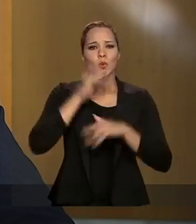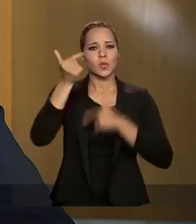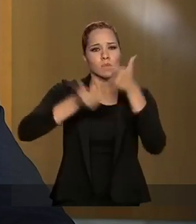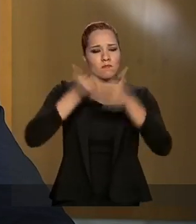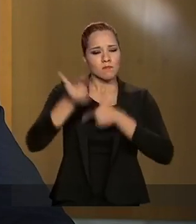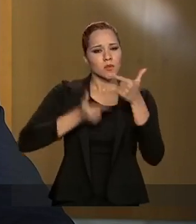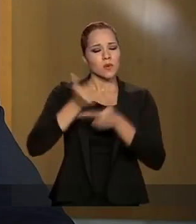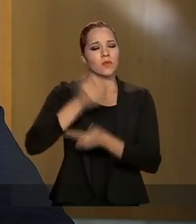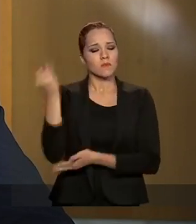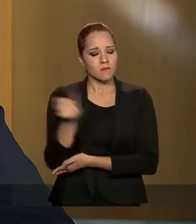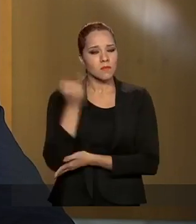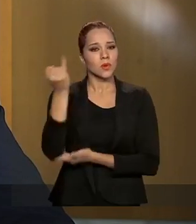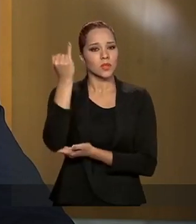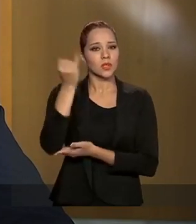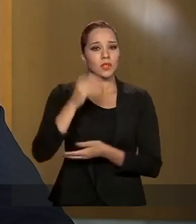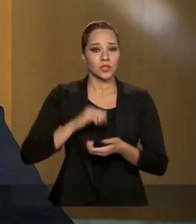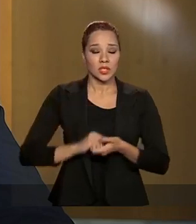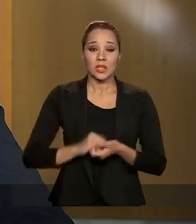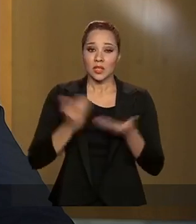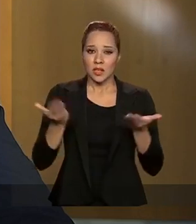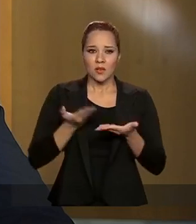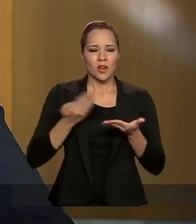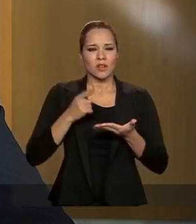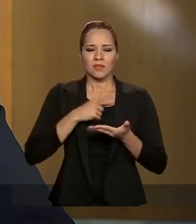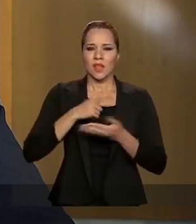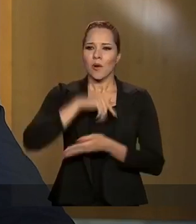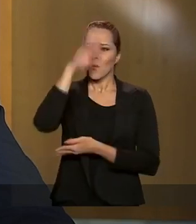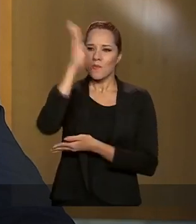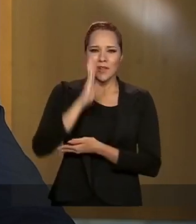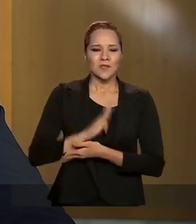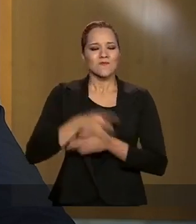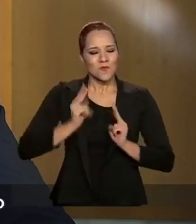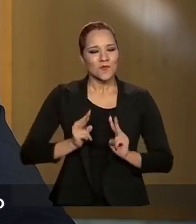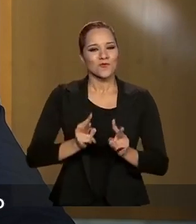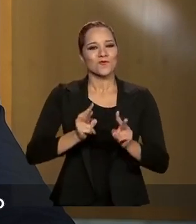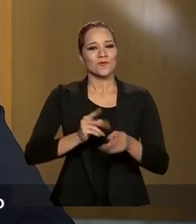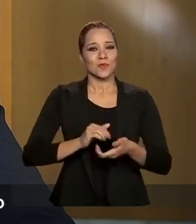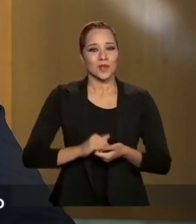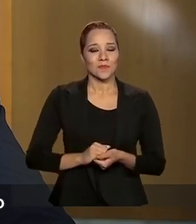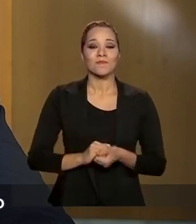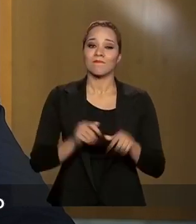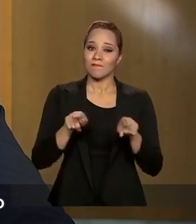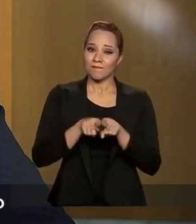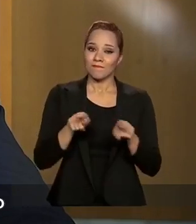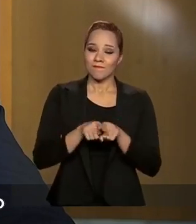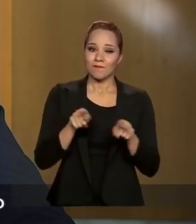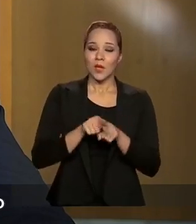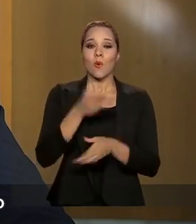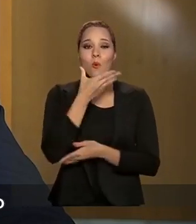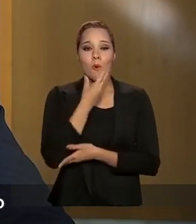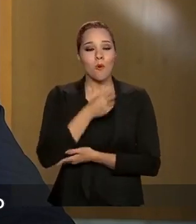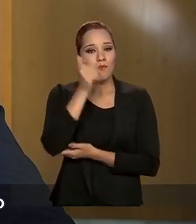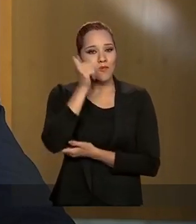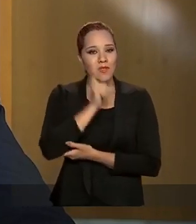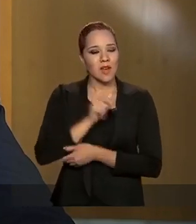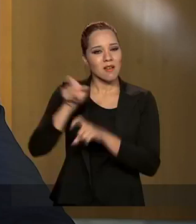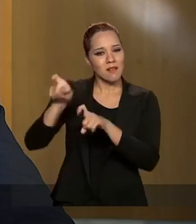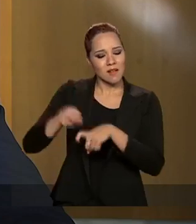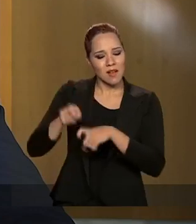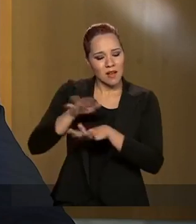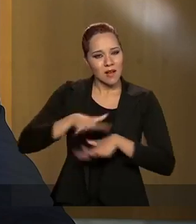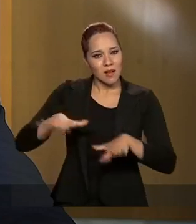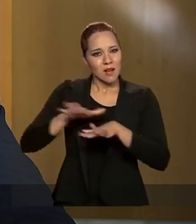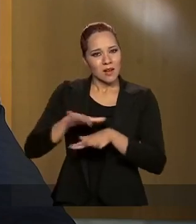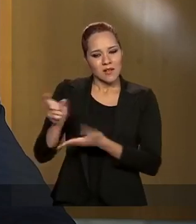serviços considerados essenciais que estão mantendo o país funcionando, bem como aos homens e mulheres do campo que